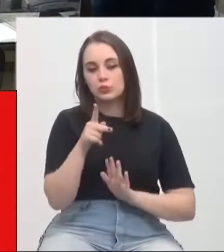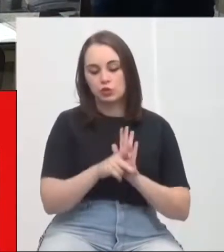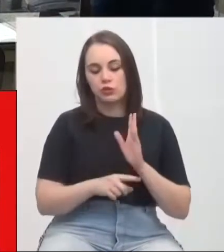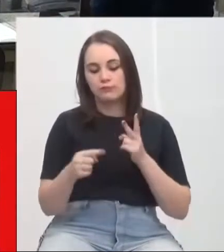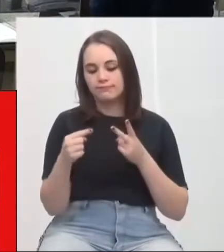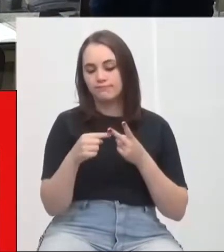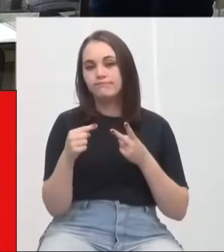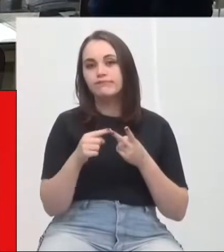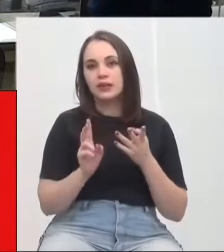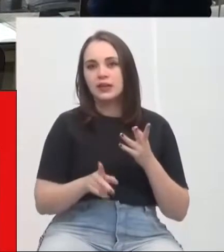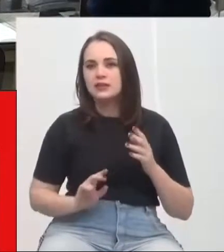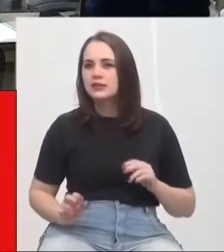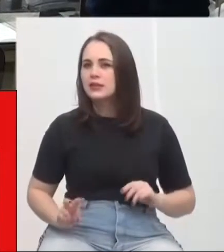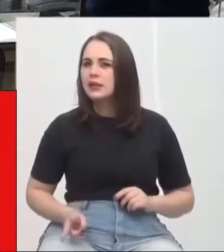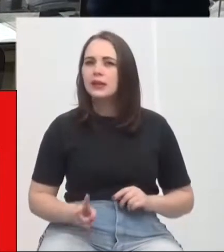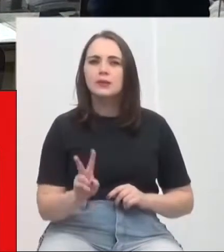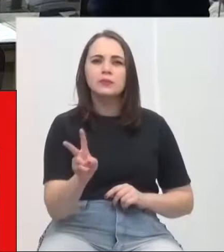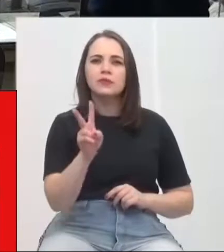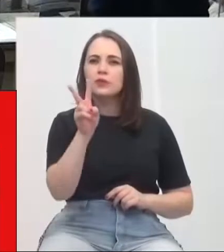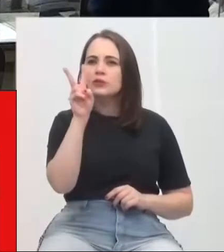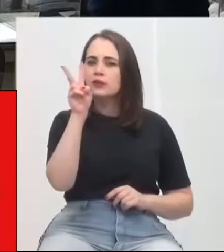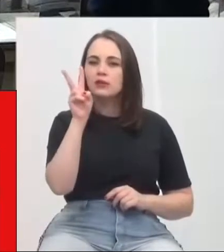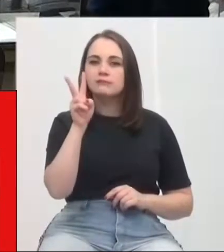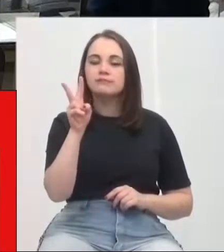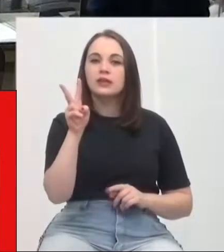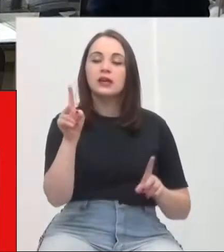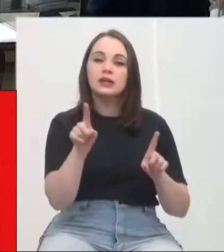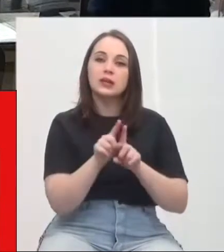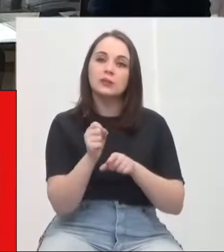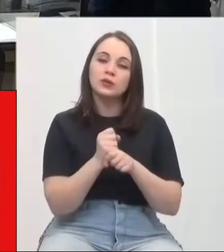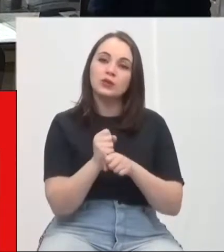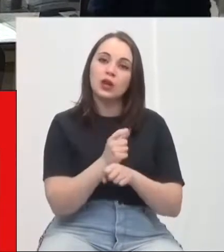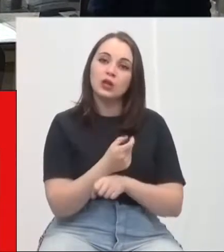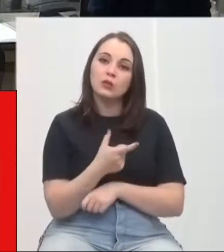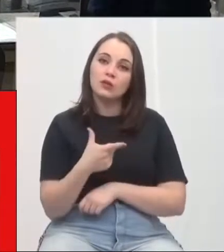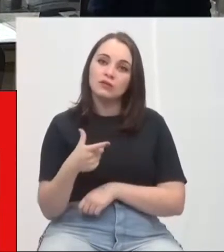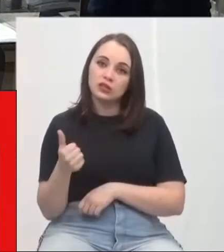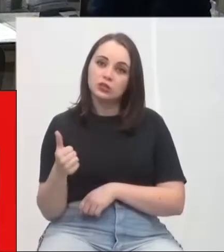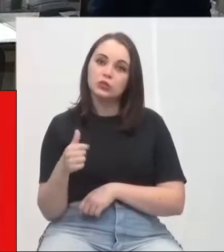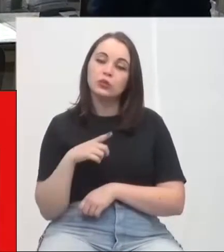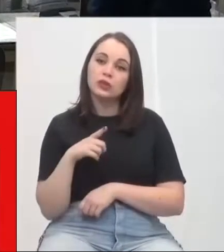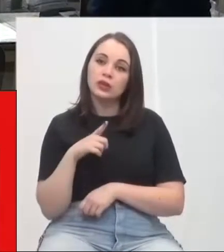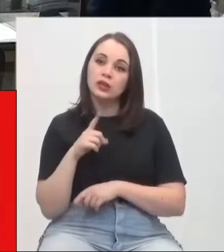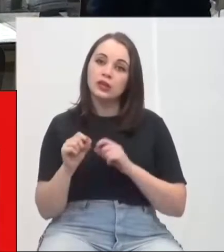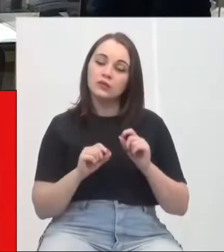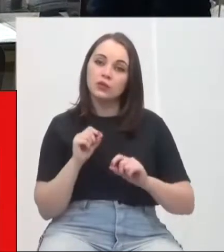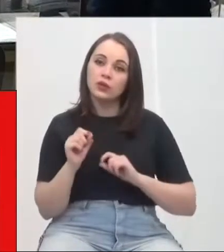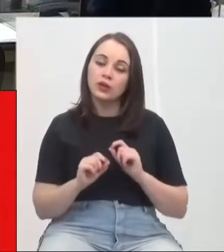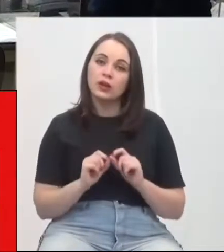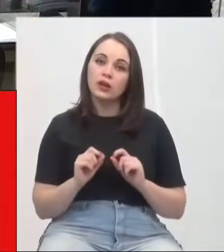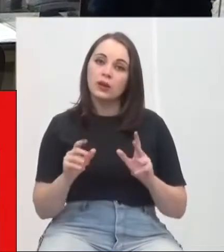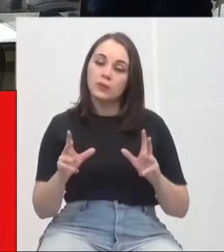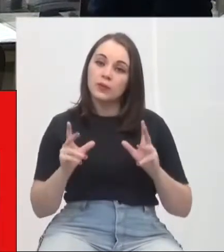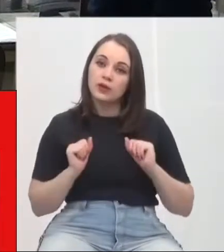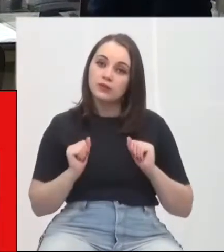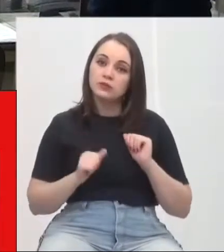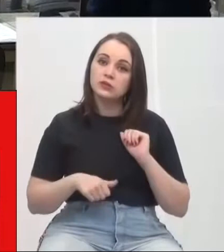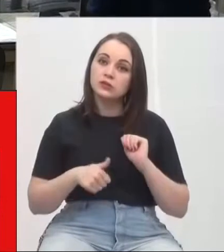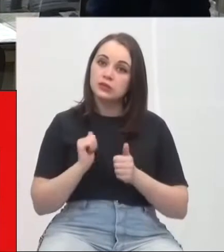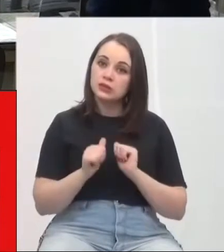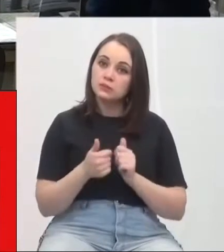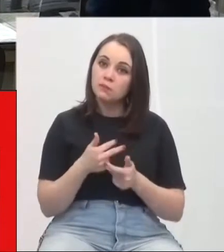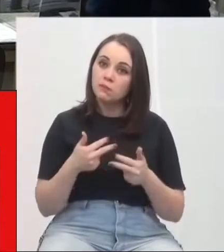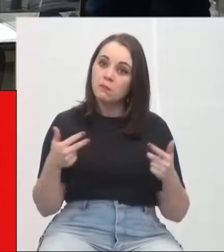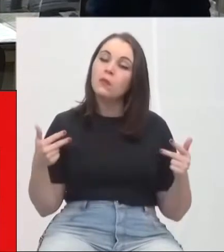e que vale sempre ser valorizado. E que, inclusive, no ano de 2021, recebeu a comenda do mérito desportivo do